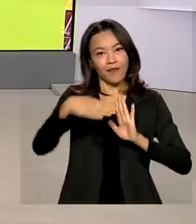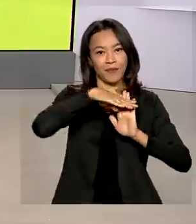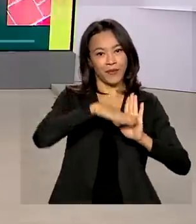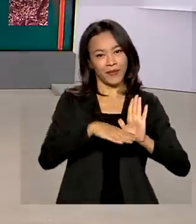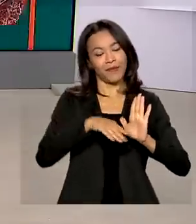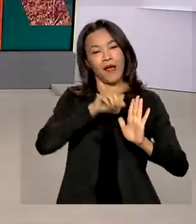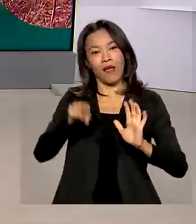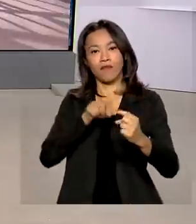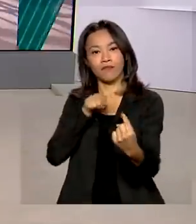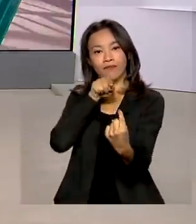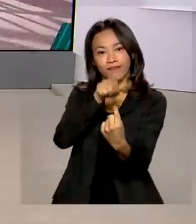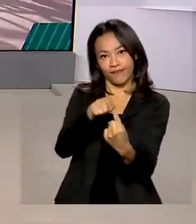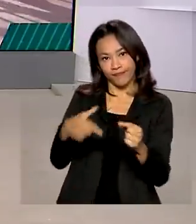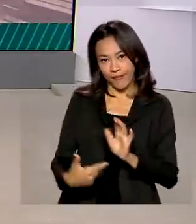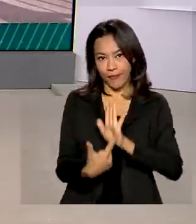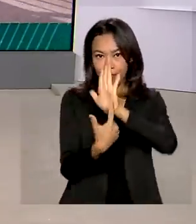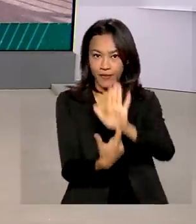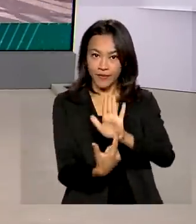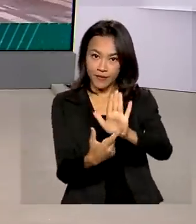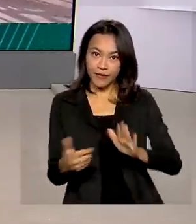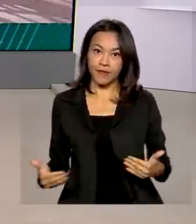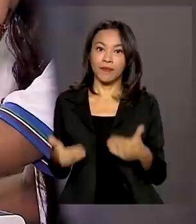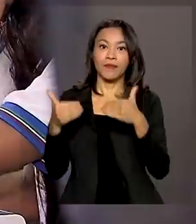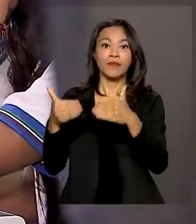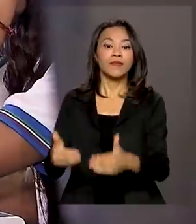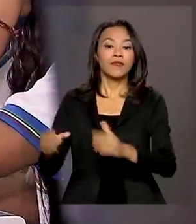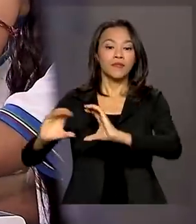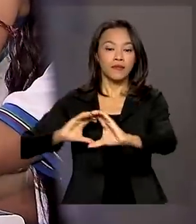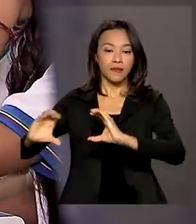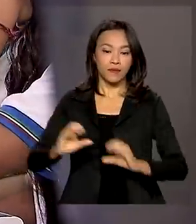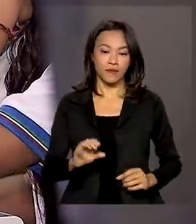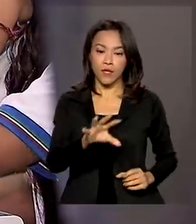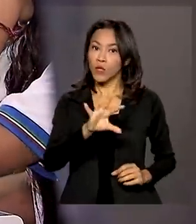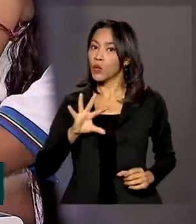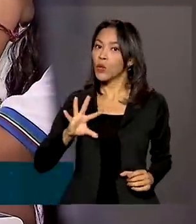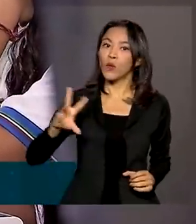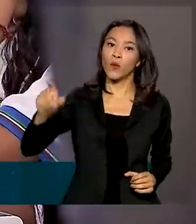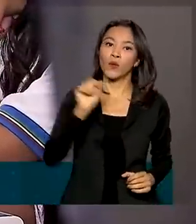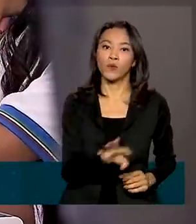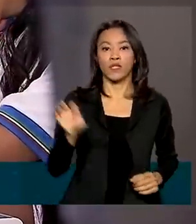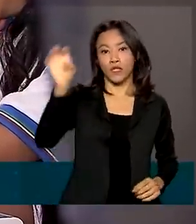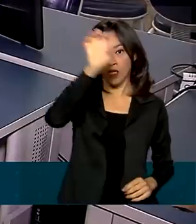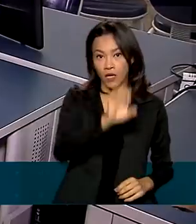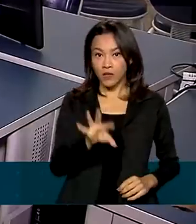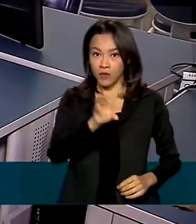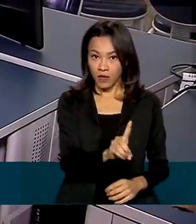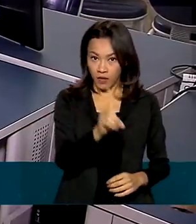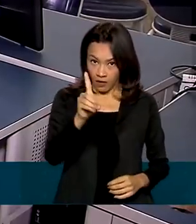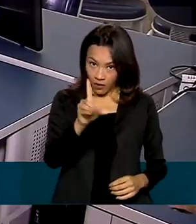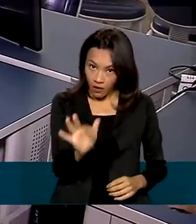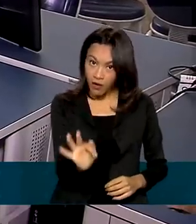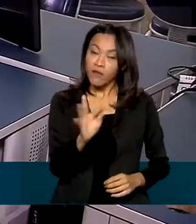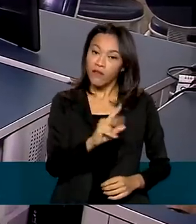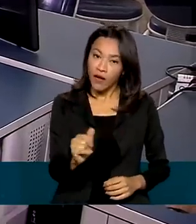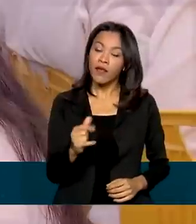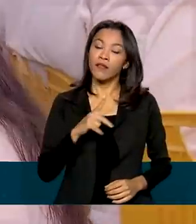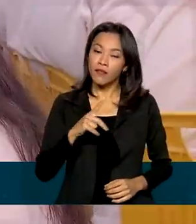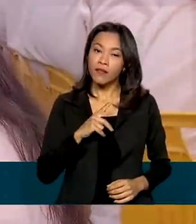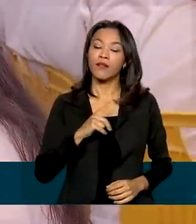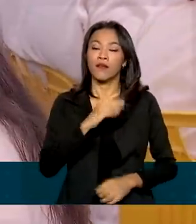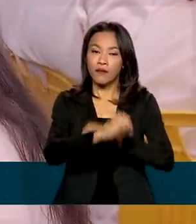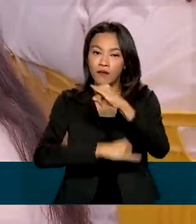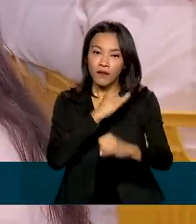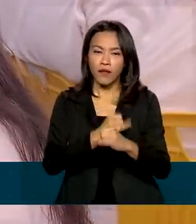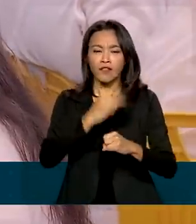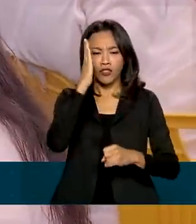apresentada pelo Ministério das Comunicações. Todos os estados e o Distrito Federal vão ser atendidos e a instalação começa